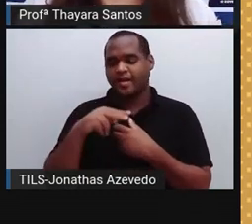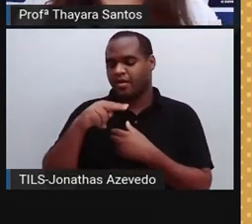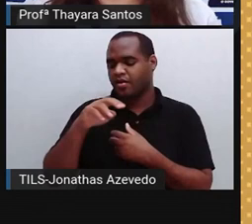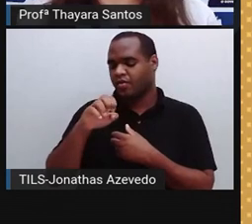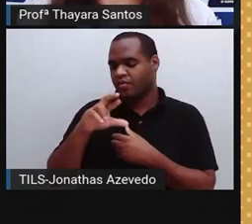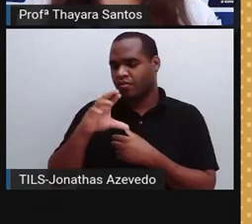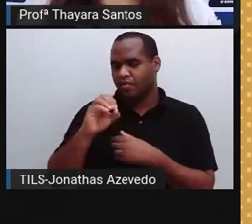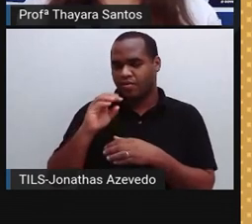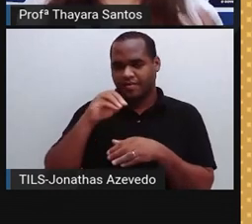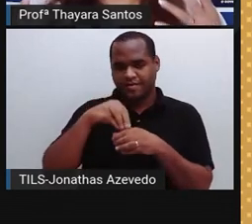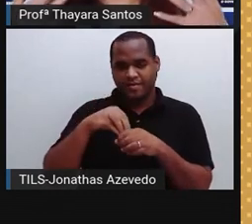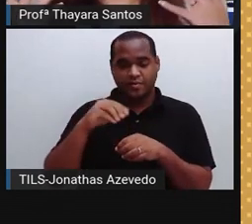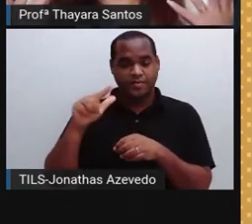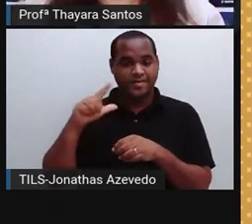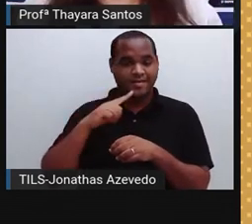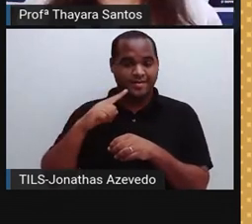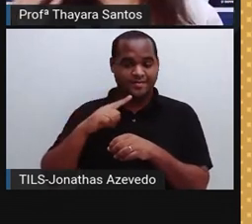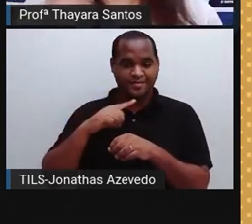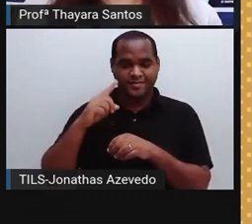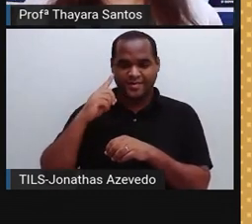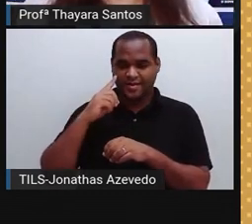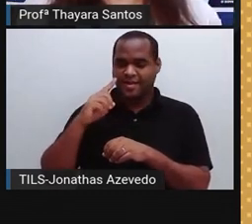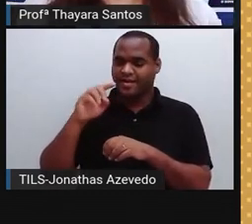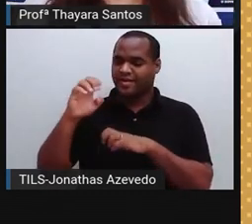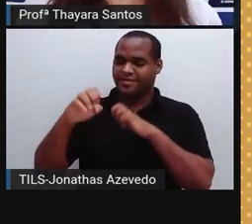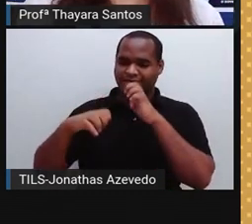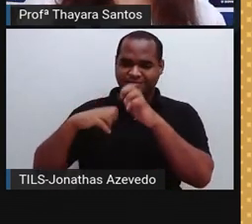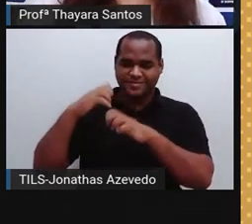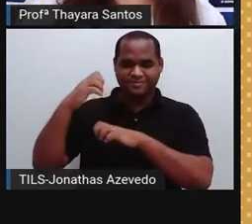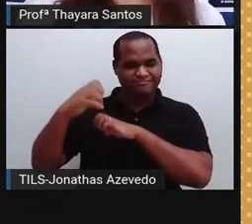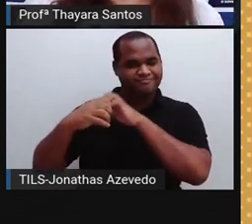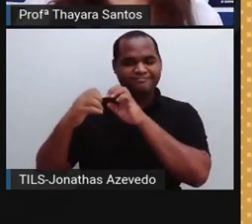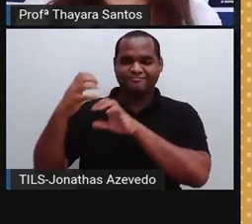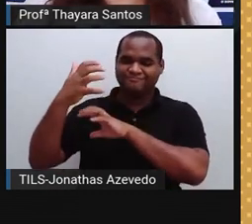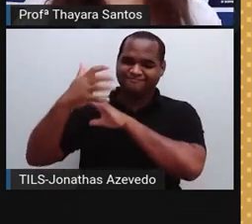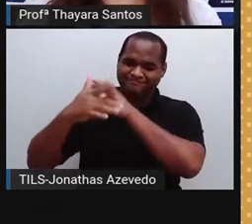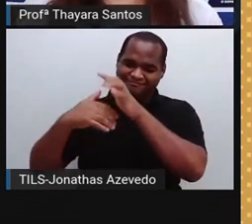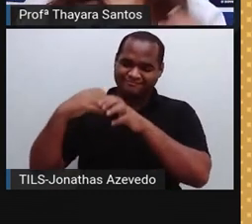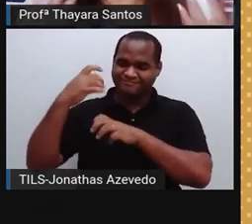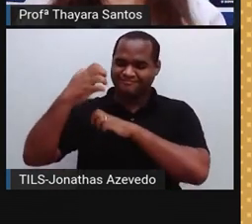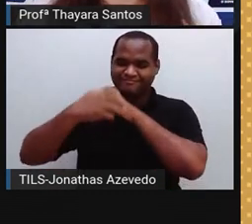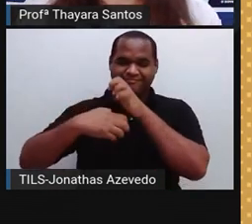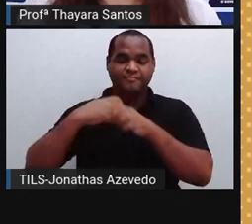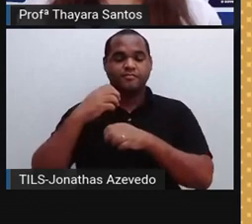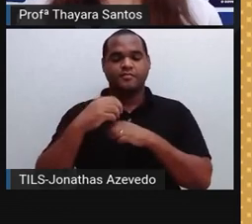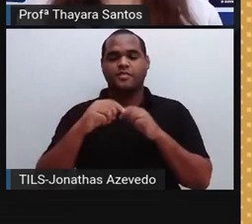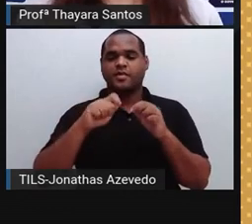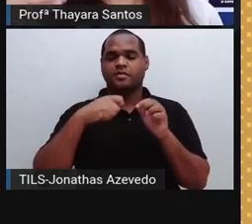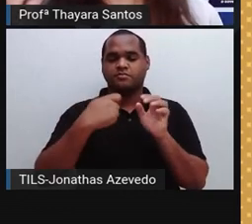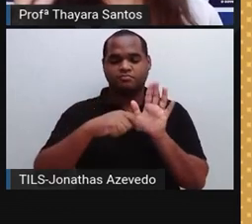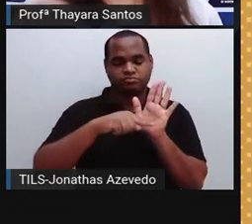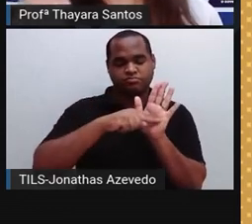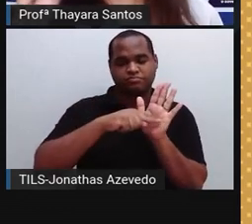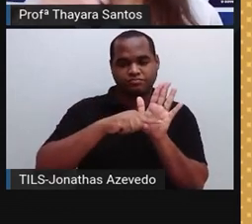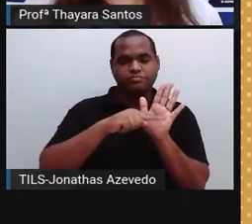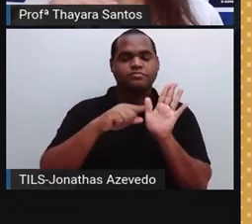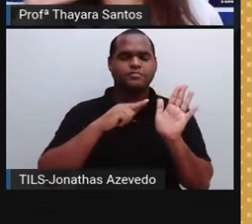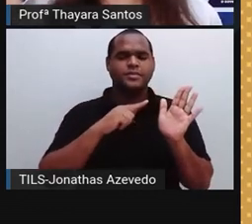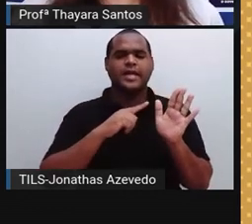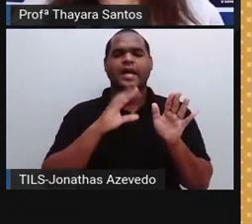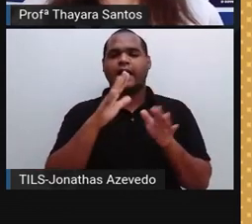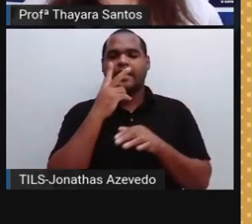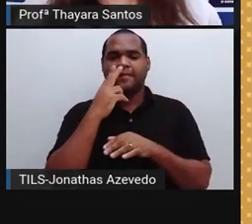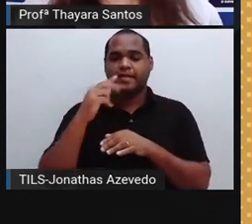chama de eletrosfera. Nessa eletrosfera, a gente encontra os elétrons, que têm carga elétrica negativa. Então, esses elétrons, eles